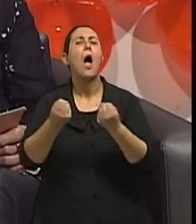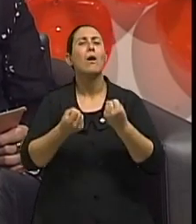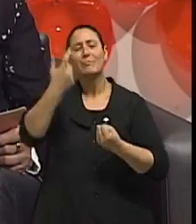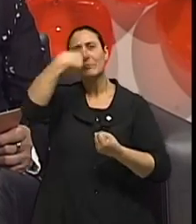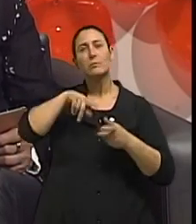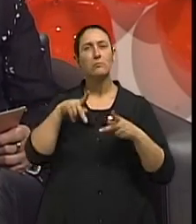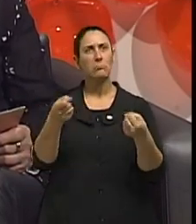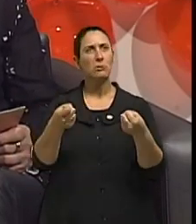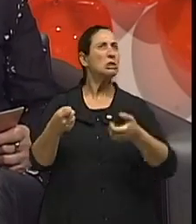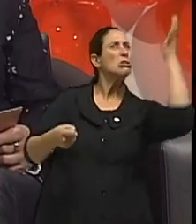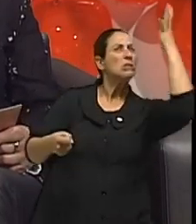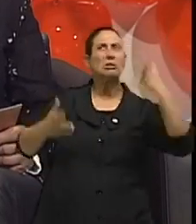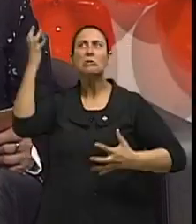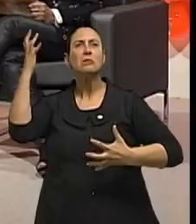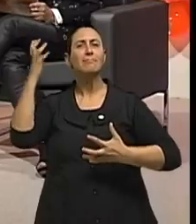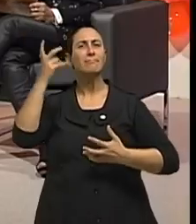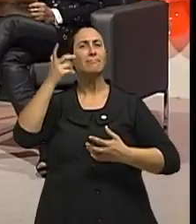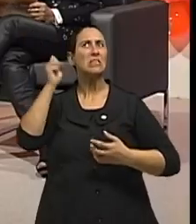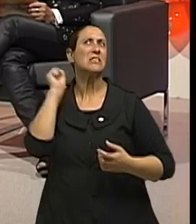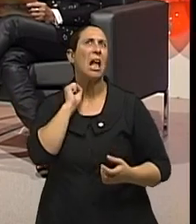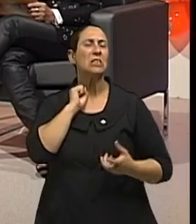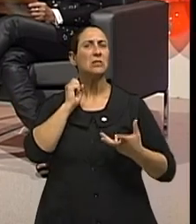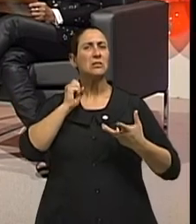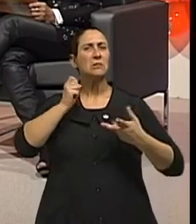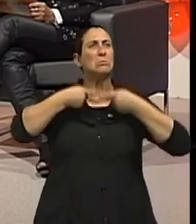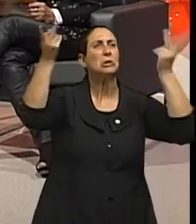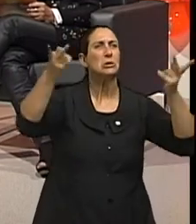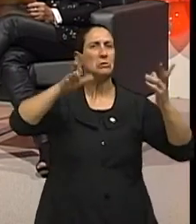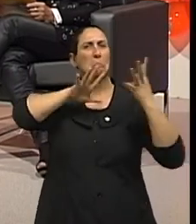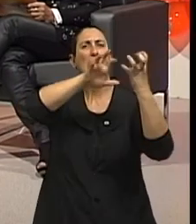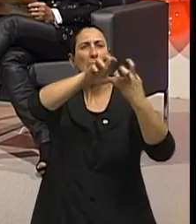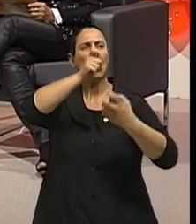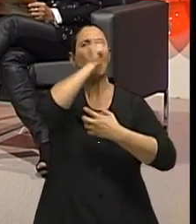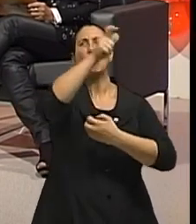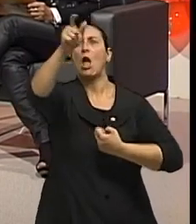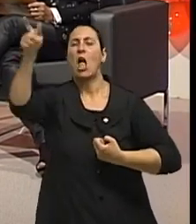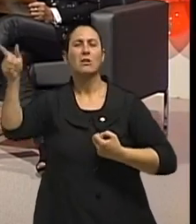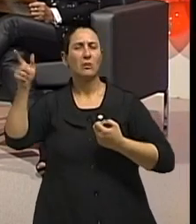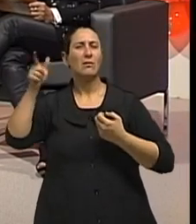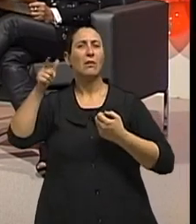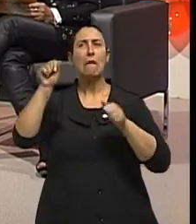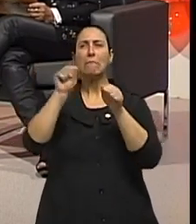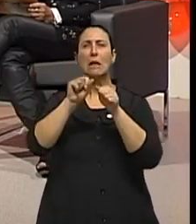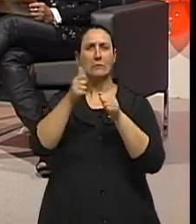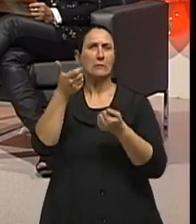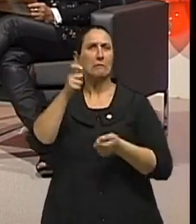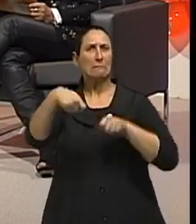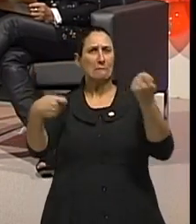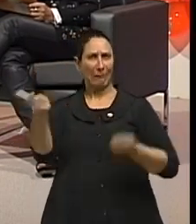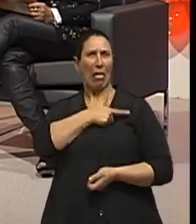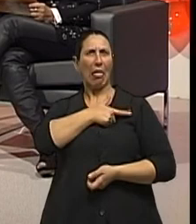pessoas não partam para agredir os outros, para dizer palavrões ou fazer gestos horríveis que a gente